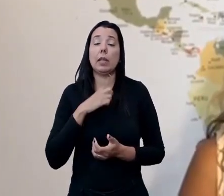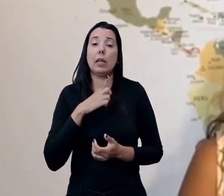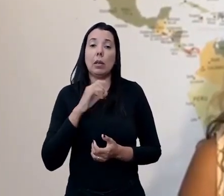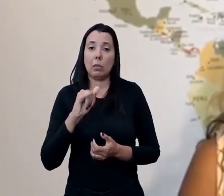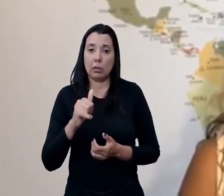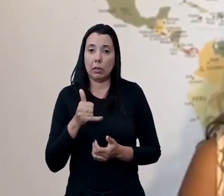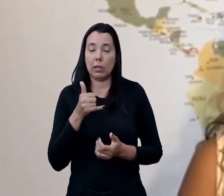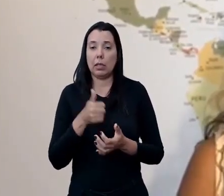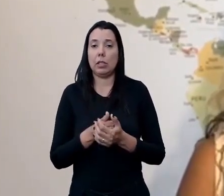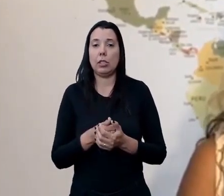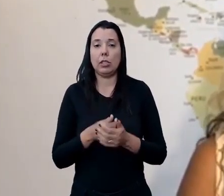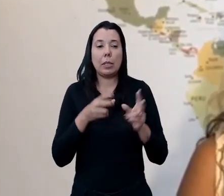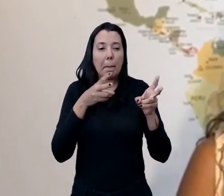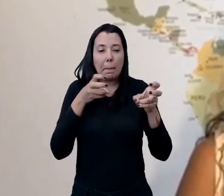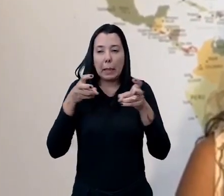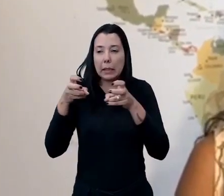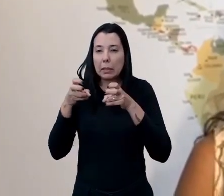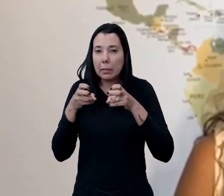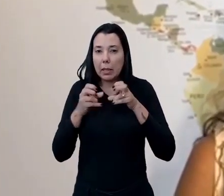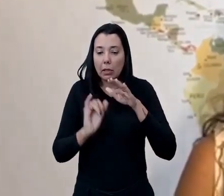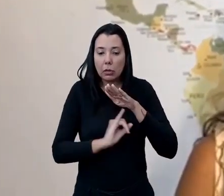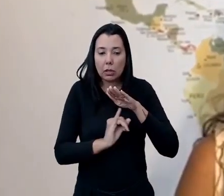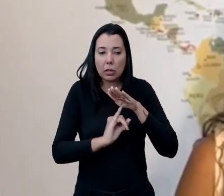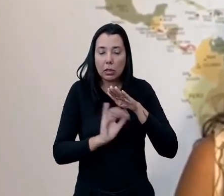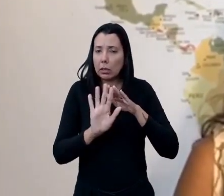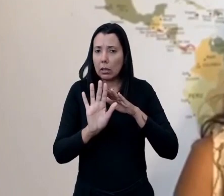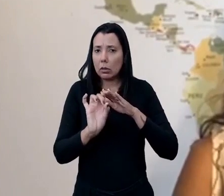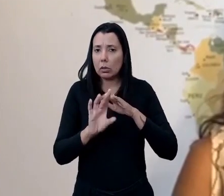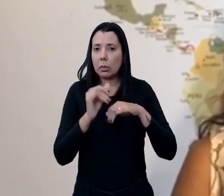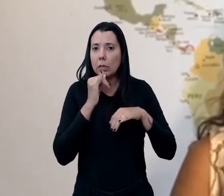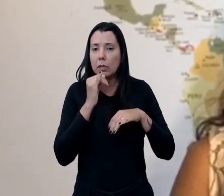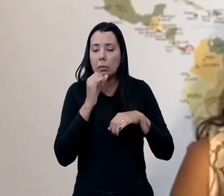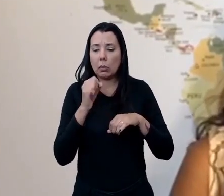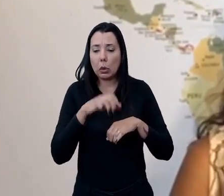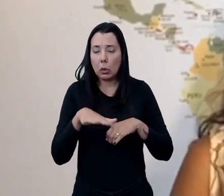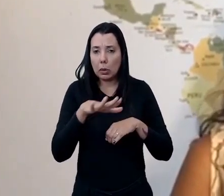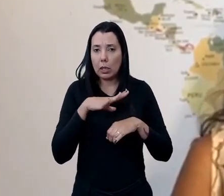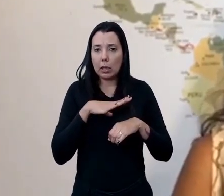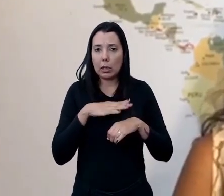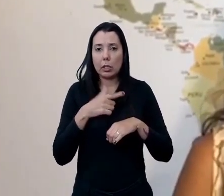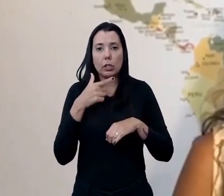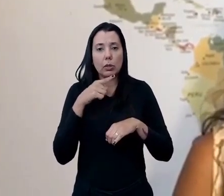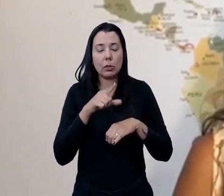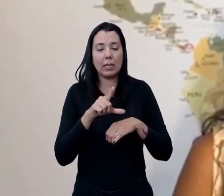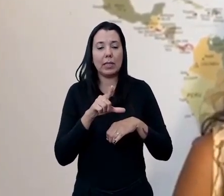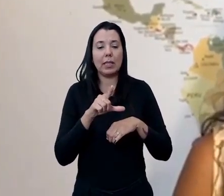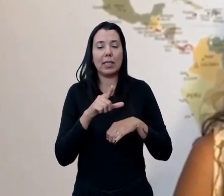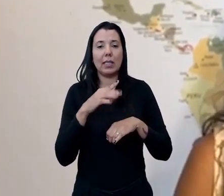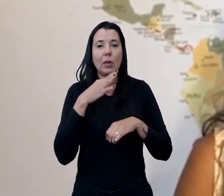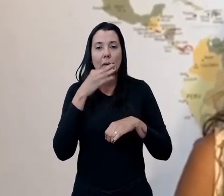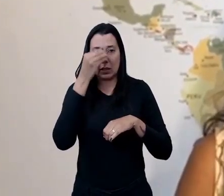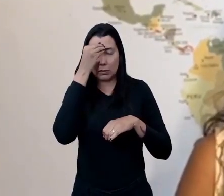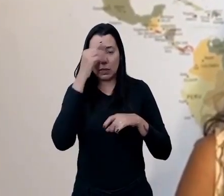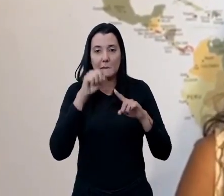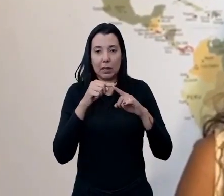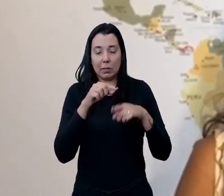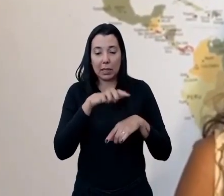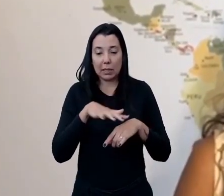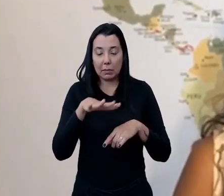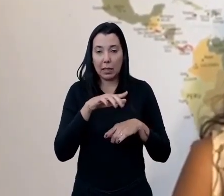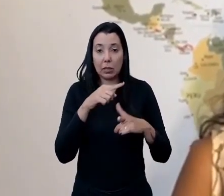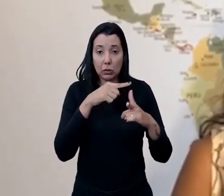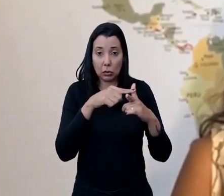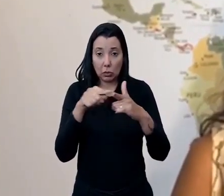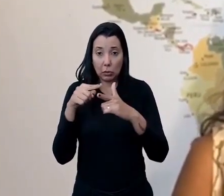oportunidade de perceber a instituição não apenas como um lugar de adquirir conhecimentos, mas de espaços para vocês